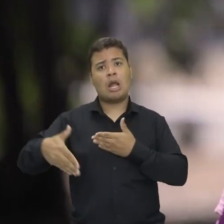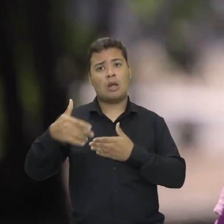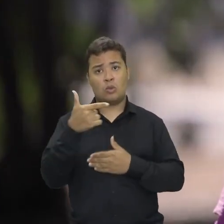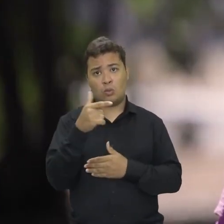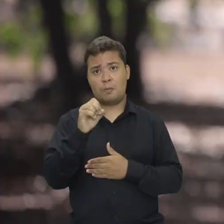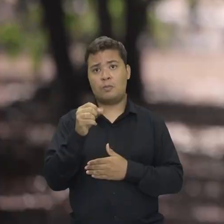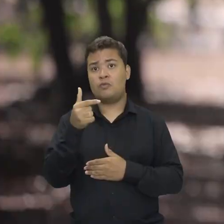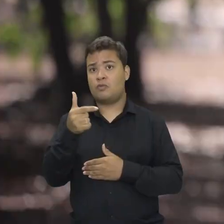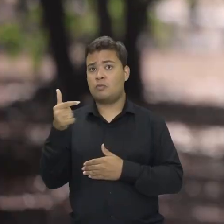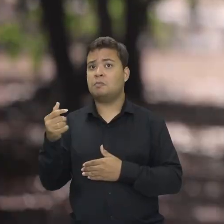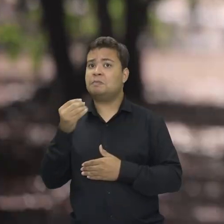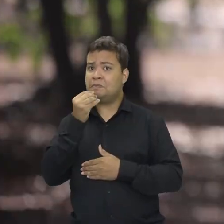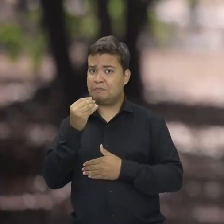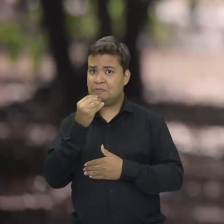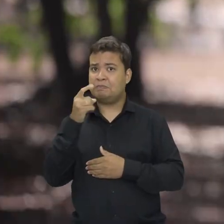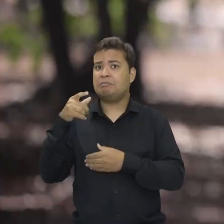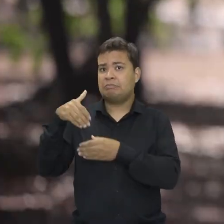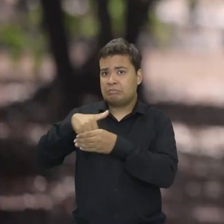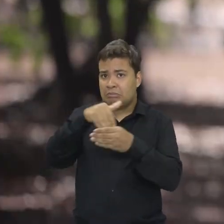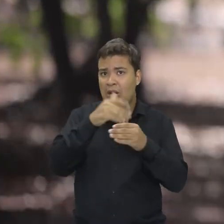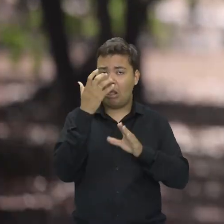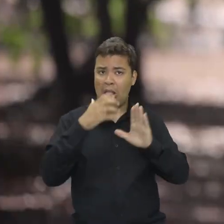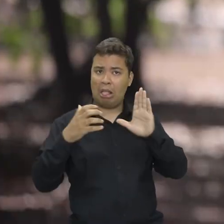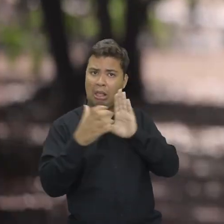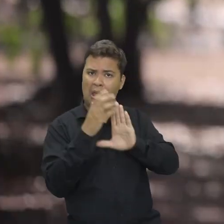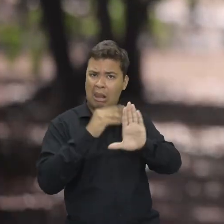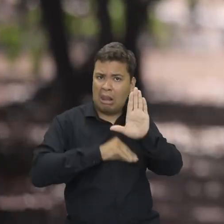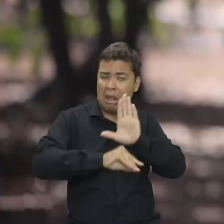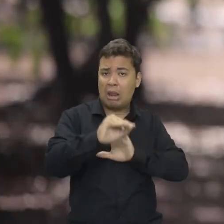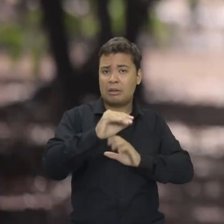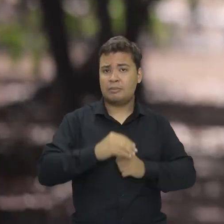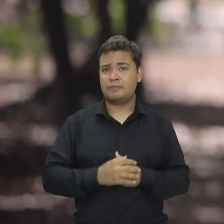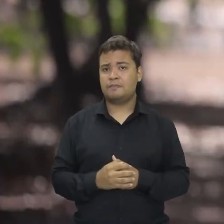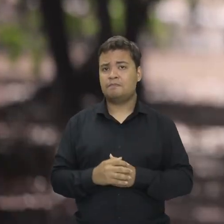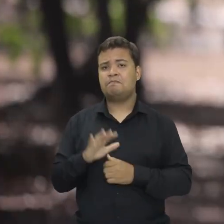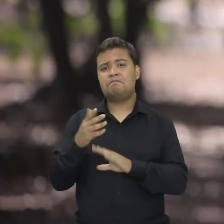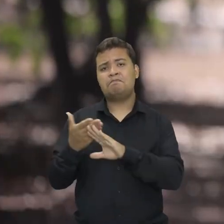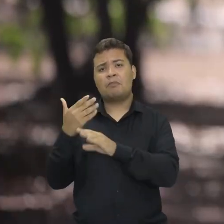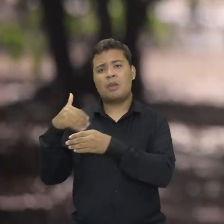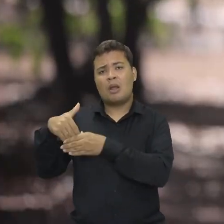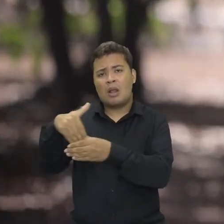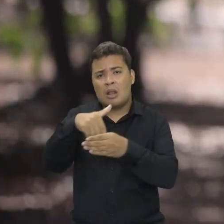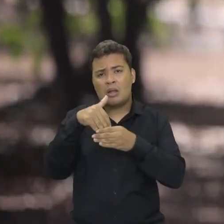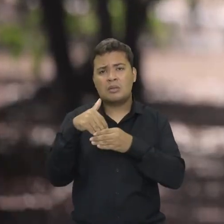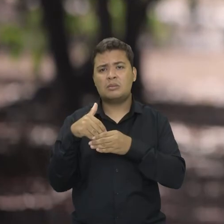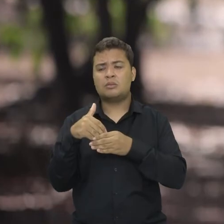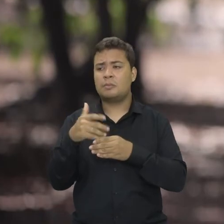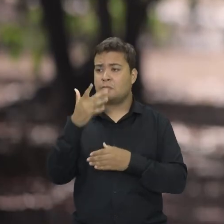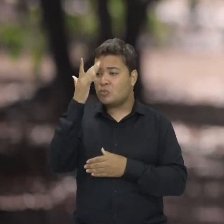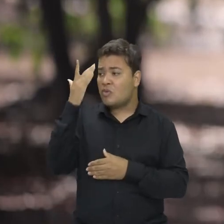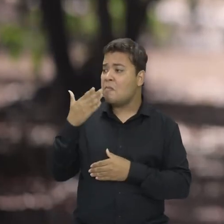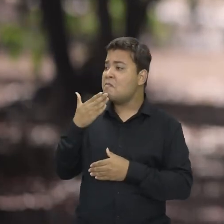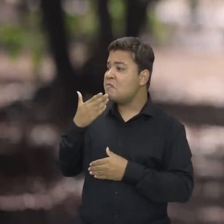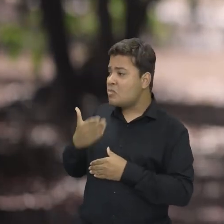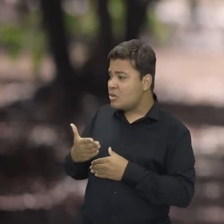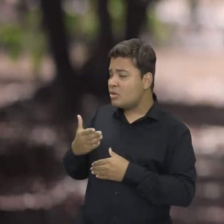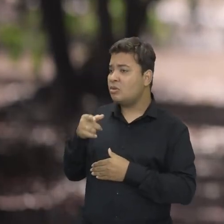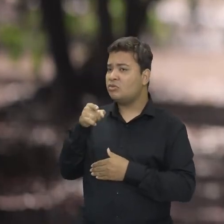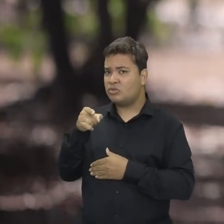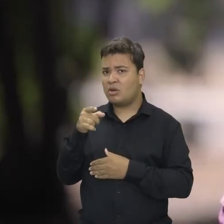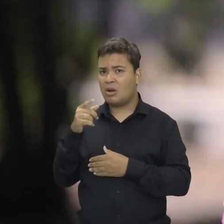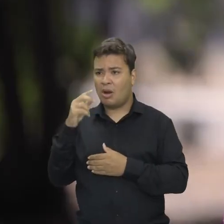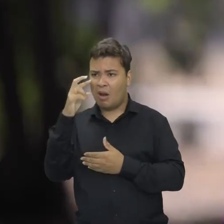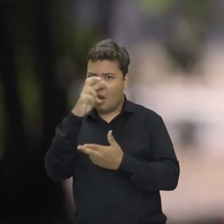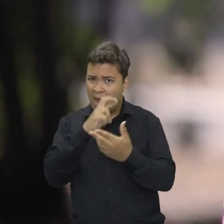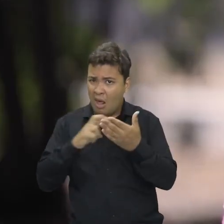uso eleitoral. Nas últimas eleições municipais, a demanda por perícia em vídeos manipulados ficou abaixo das expectativas.